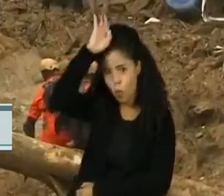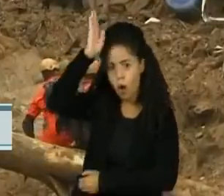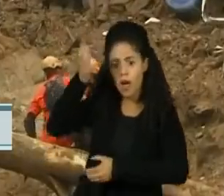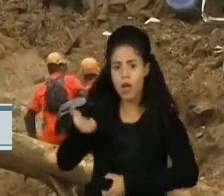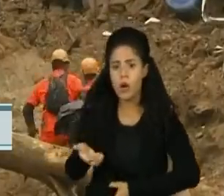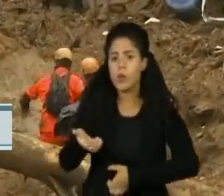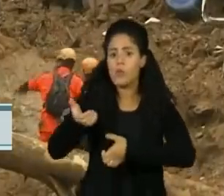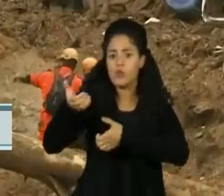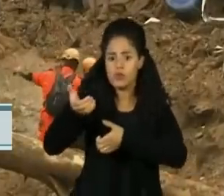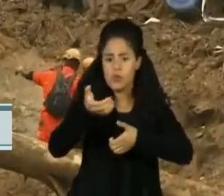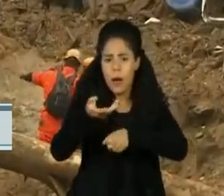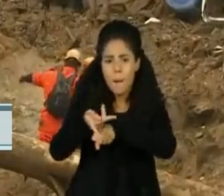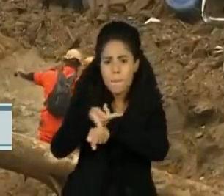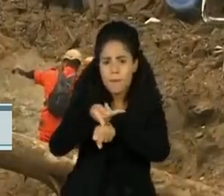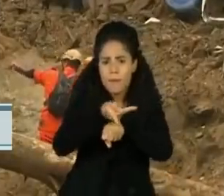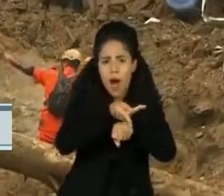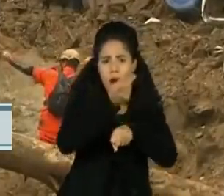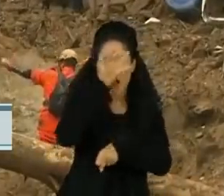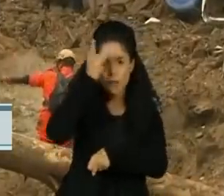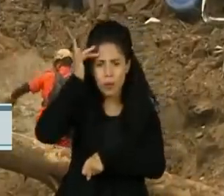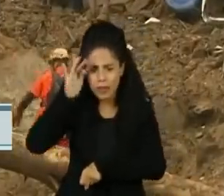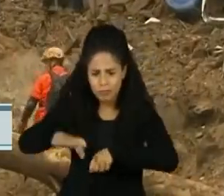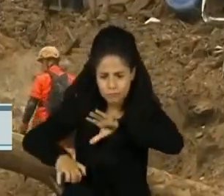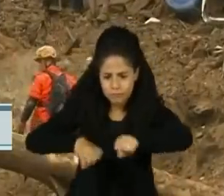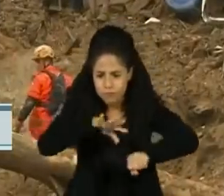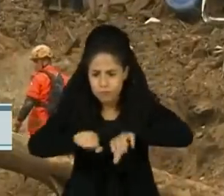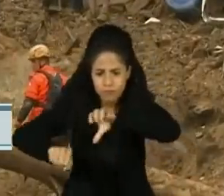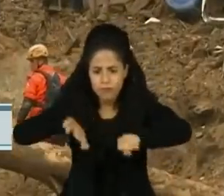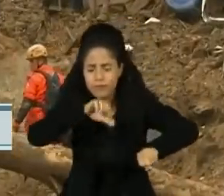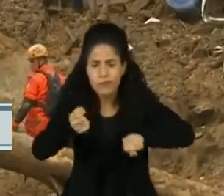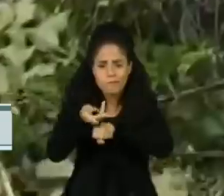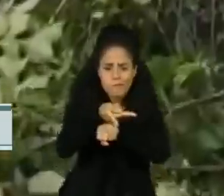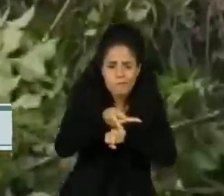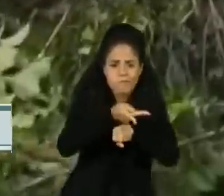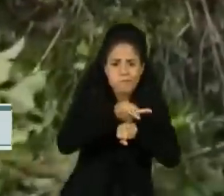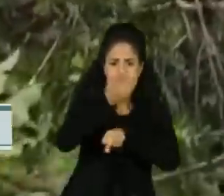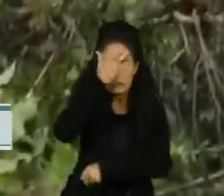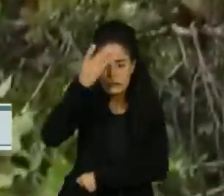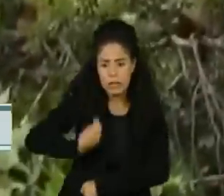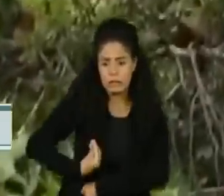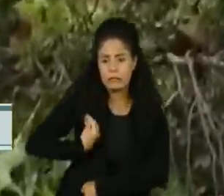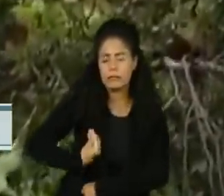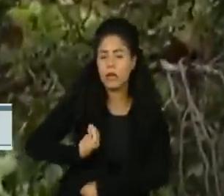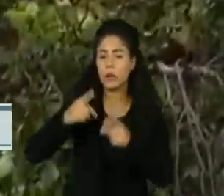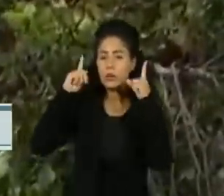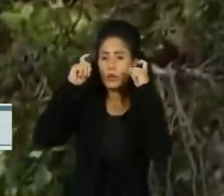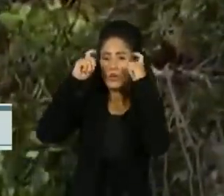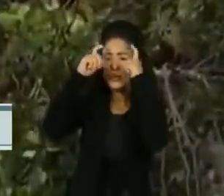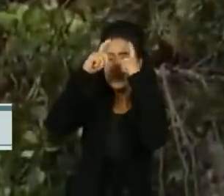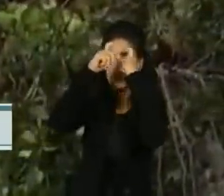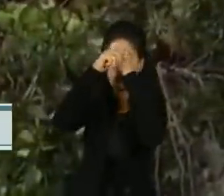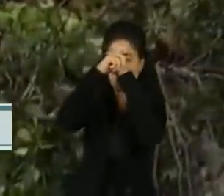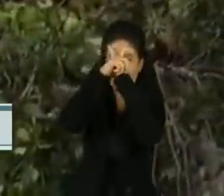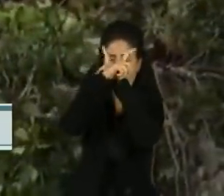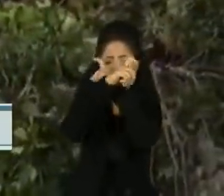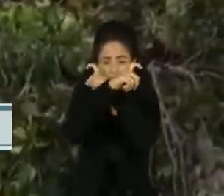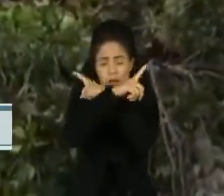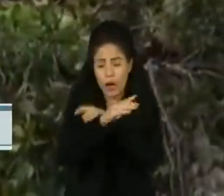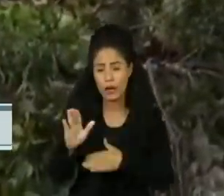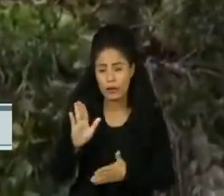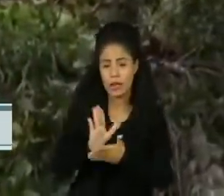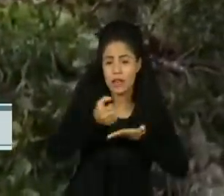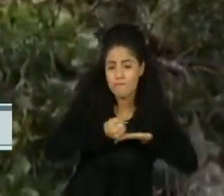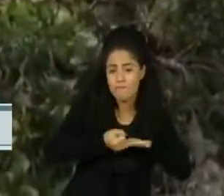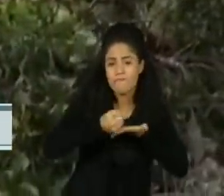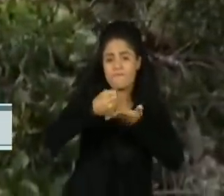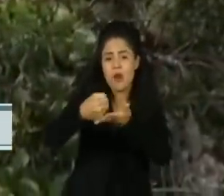atuando na região, revirando escombros e desobstruindo vias. Houve dificuldade para o reforço do salvamento chegar até